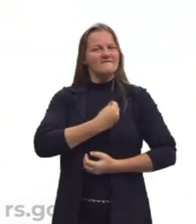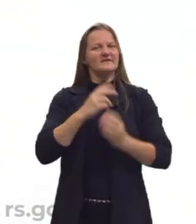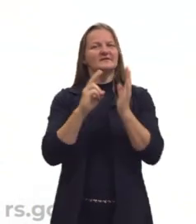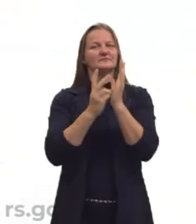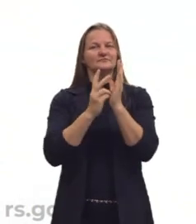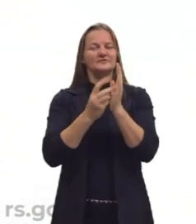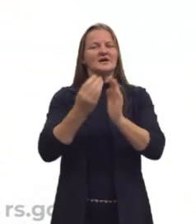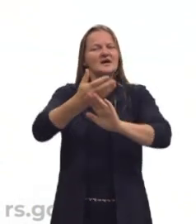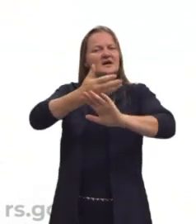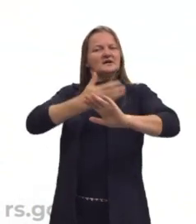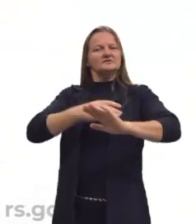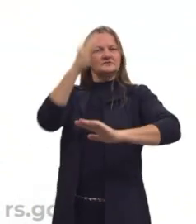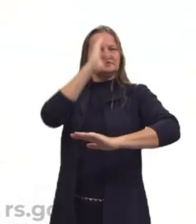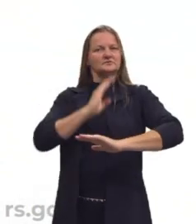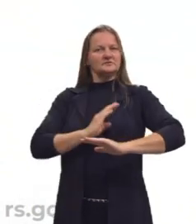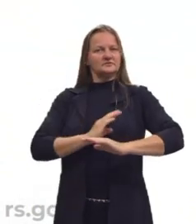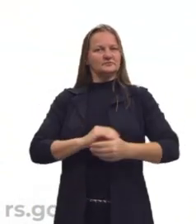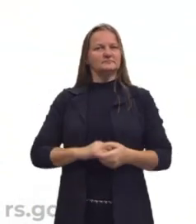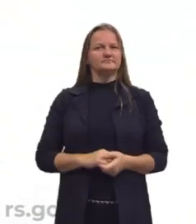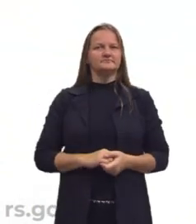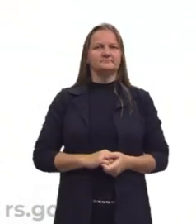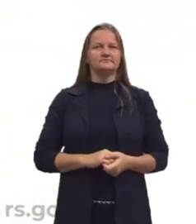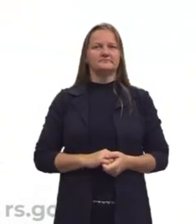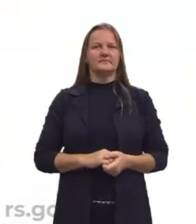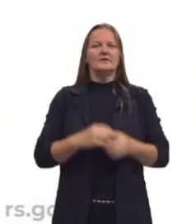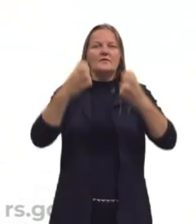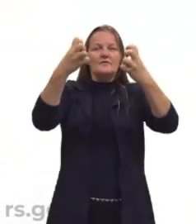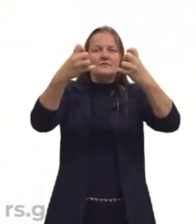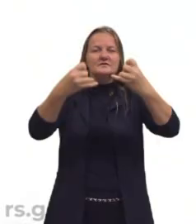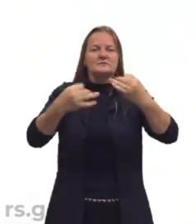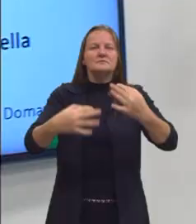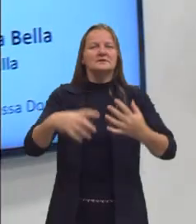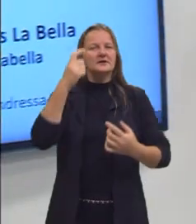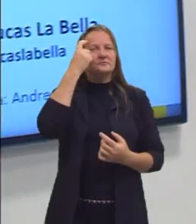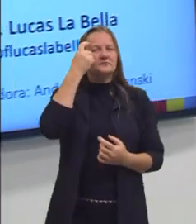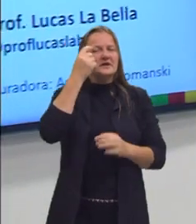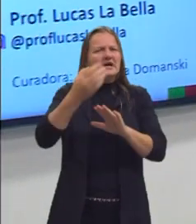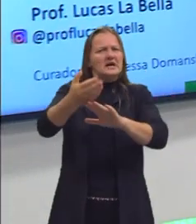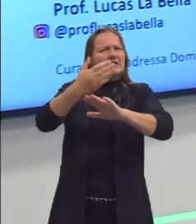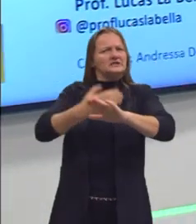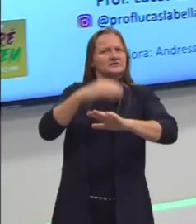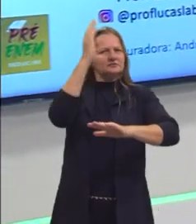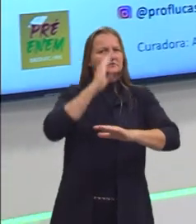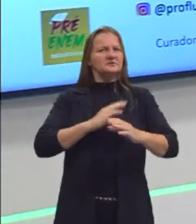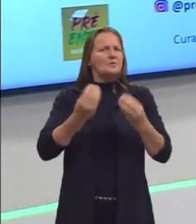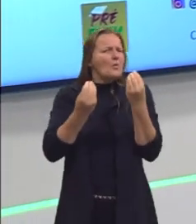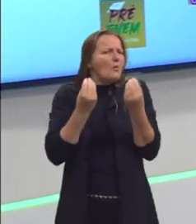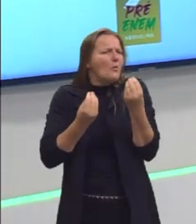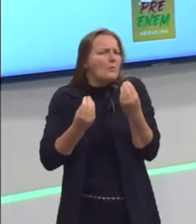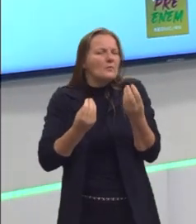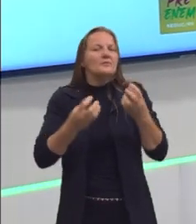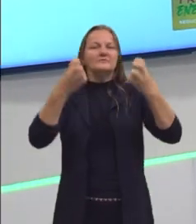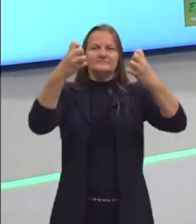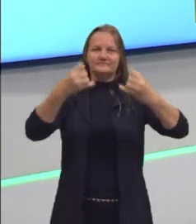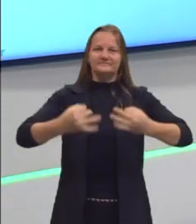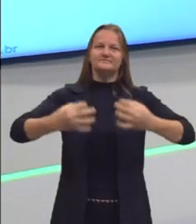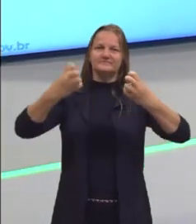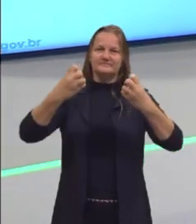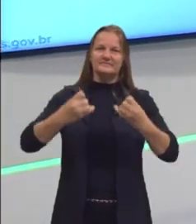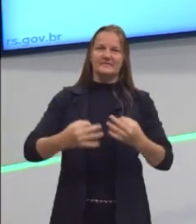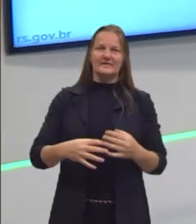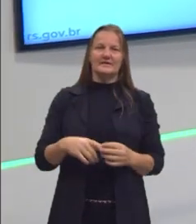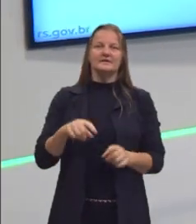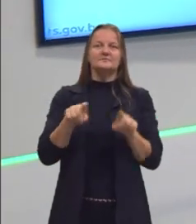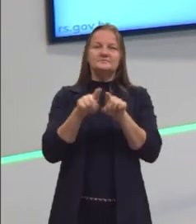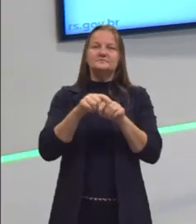antes do Brasil. Eu vou explicar um pouquinho essa ideia, antes do Brasil, como assim. Queria, antes de só